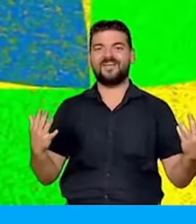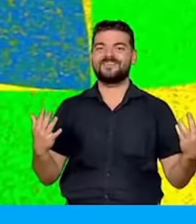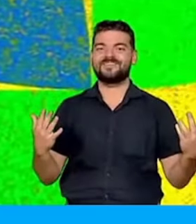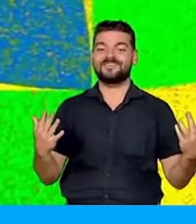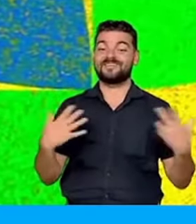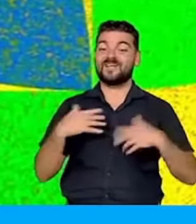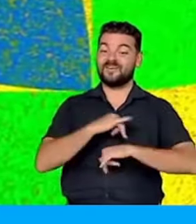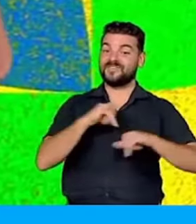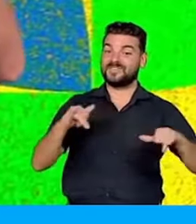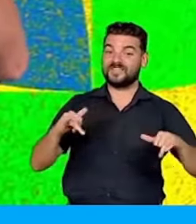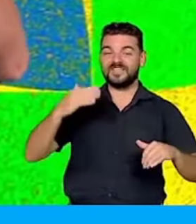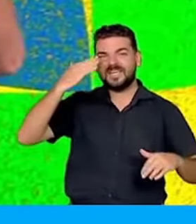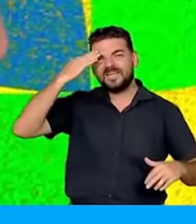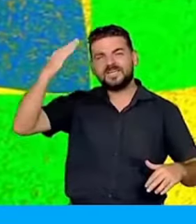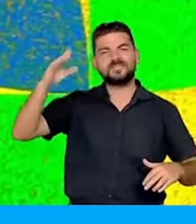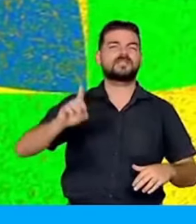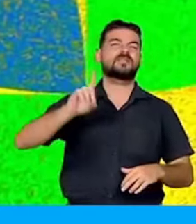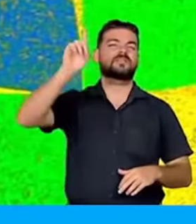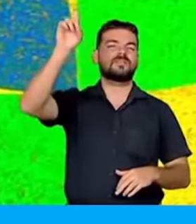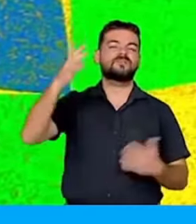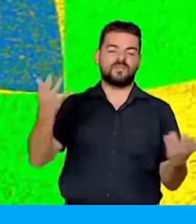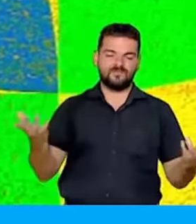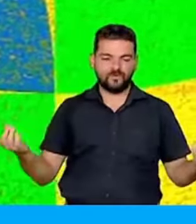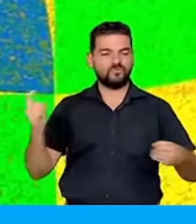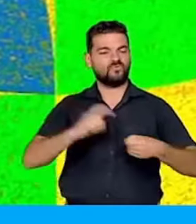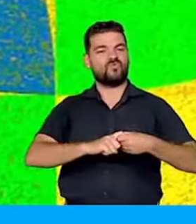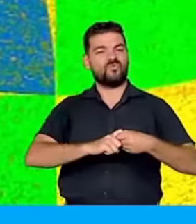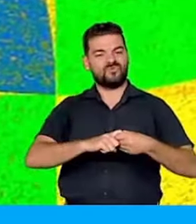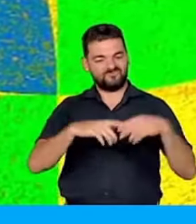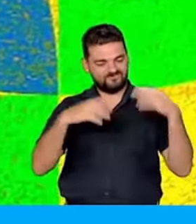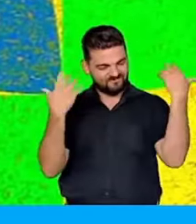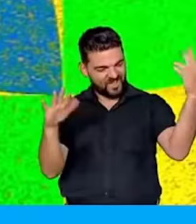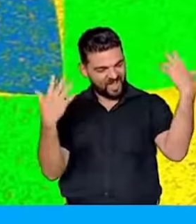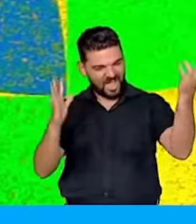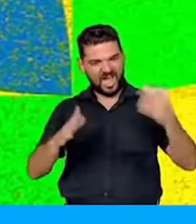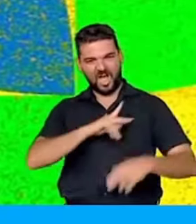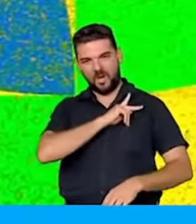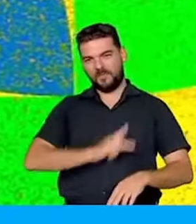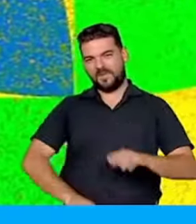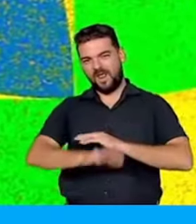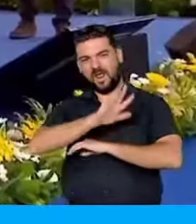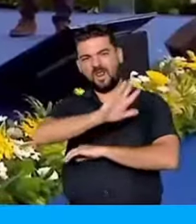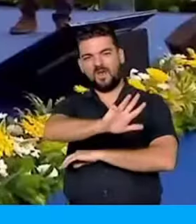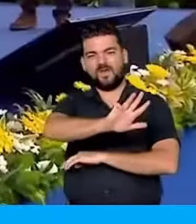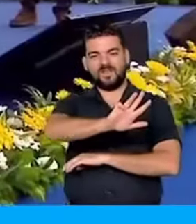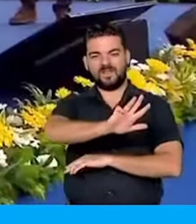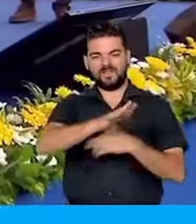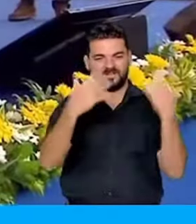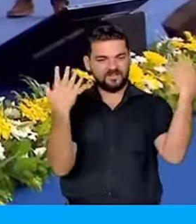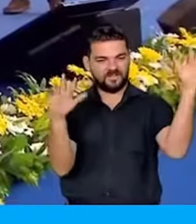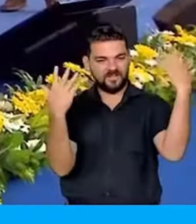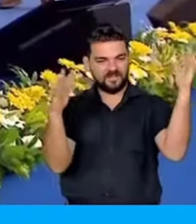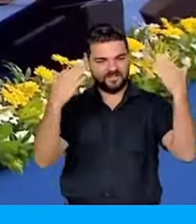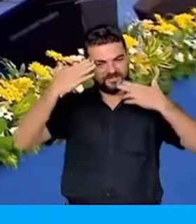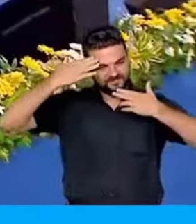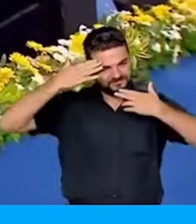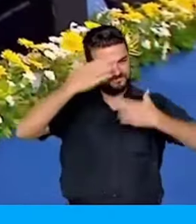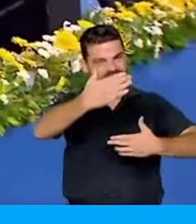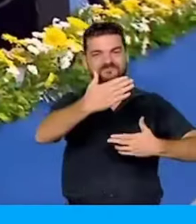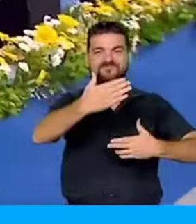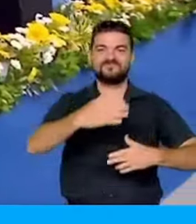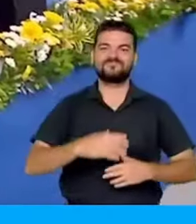dizendo que graças a Deus ele voltou. Viva o presidente Luiz Inácio Lula da Silva, muito obrigado.